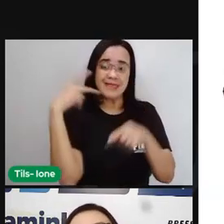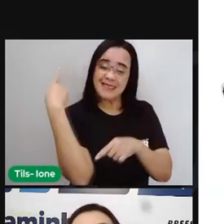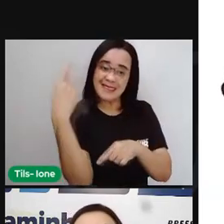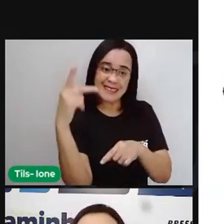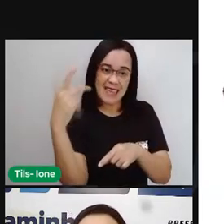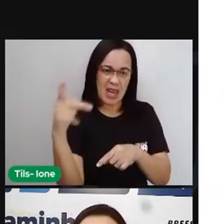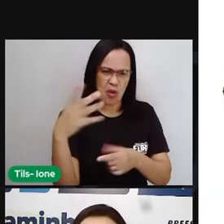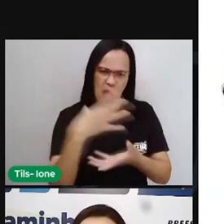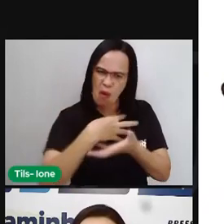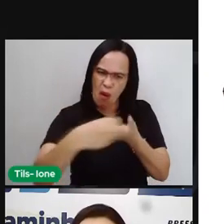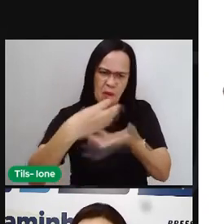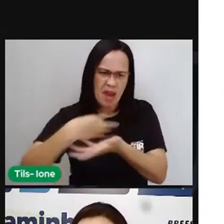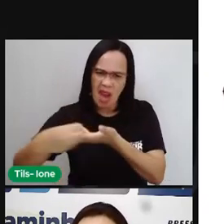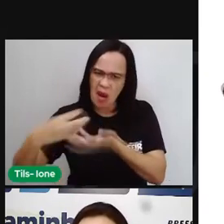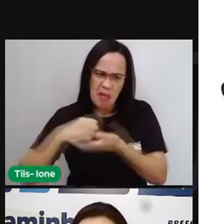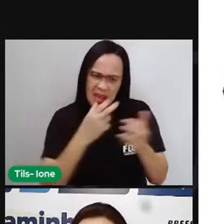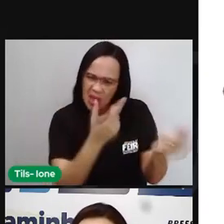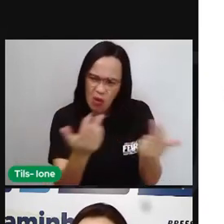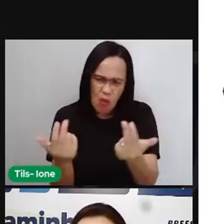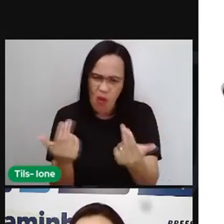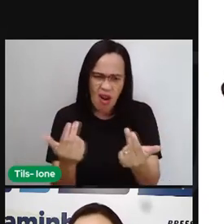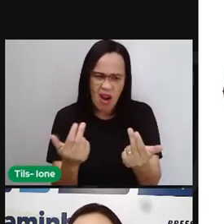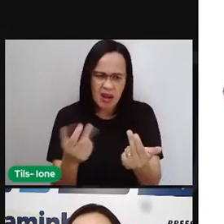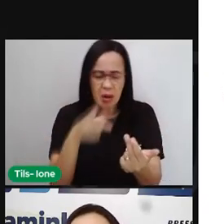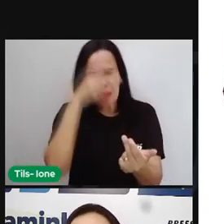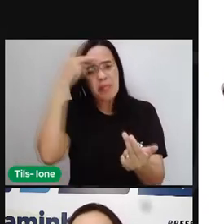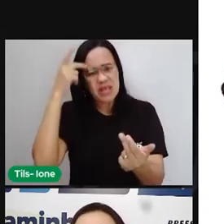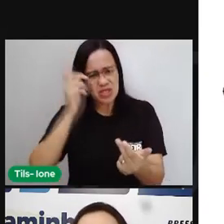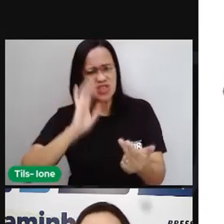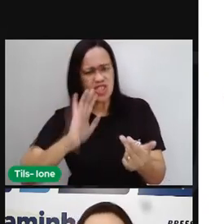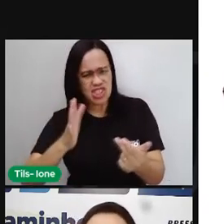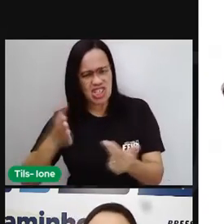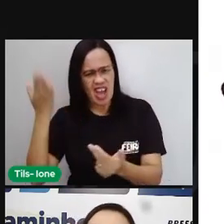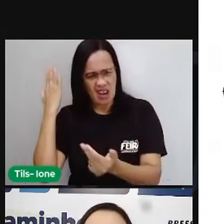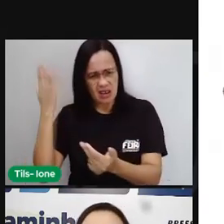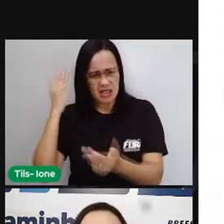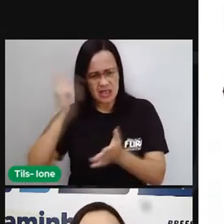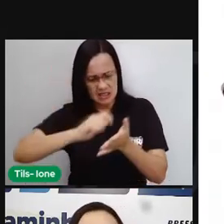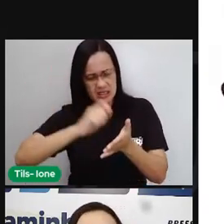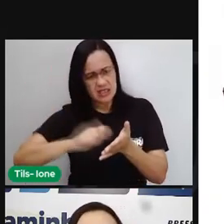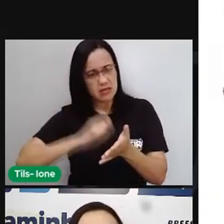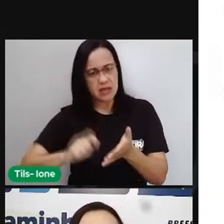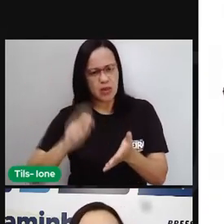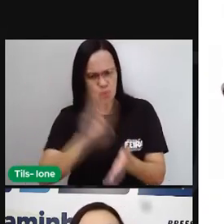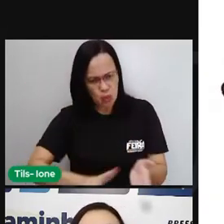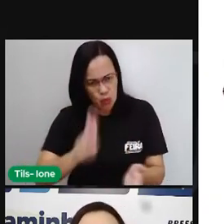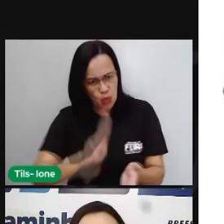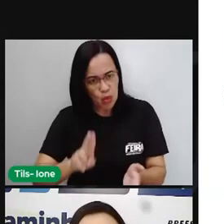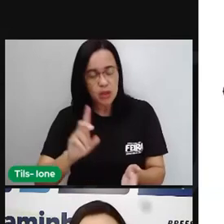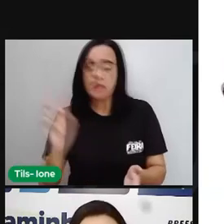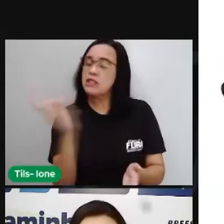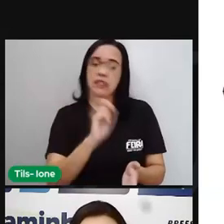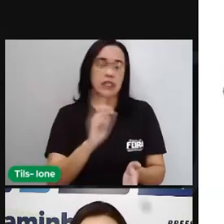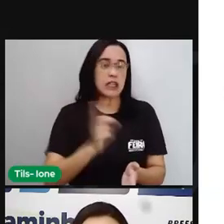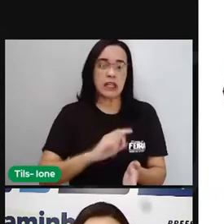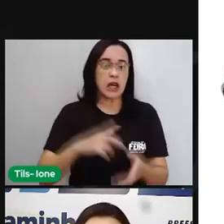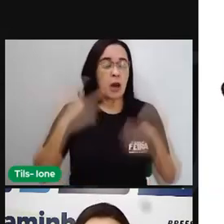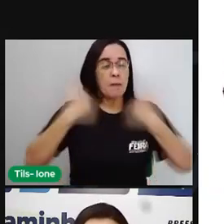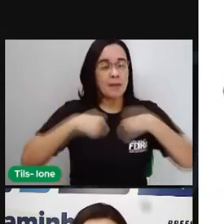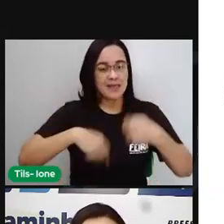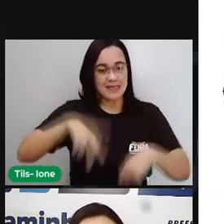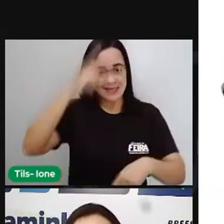não copie palavras ou expressões que já foram utilizadas por outras pessoas. A gente precisa ser